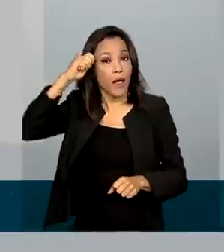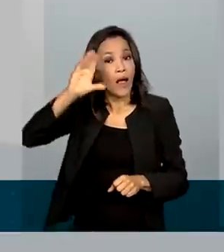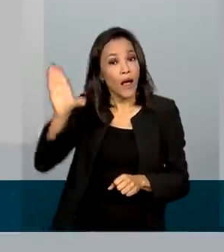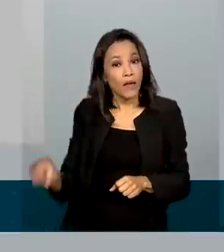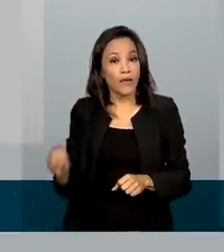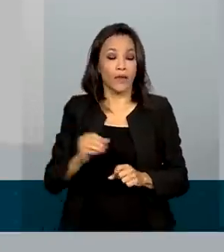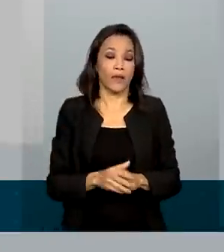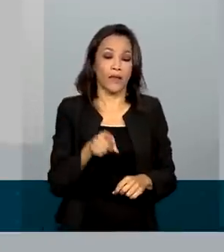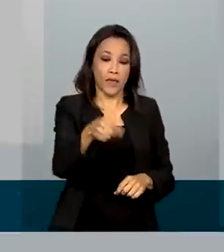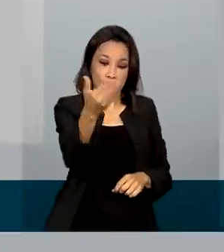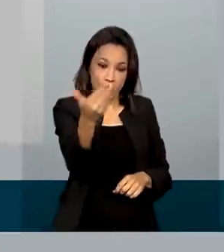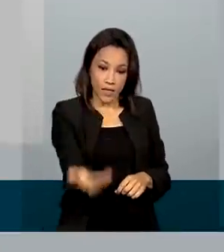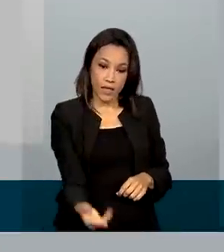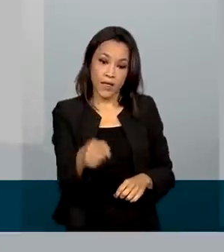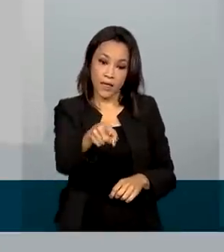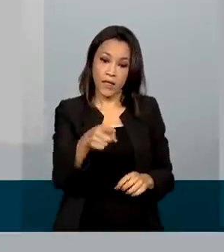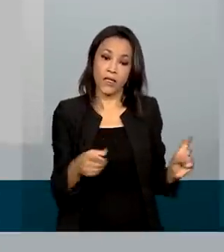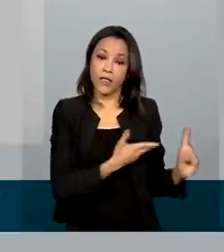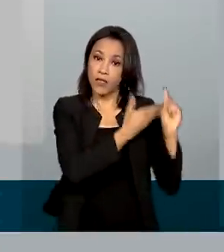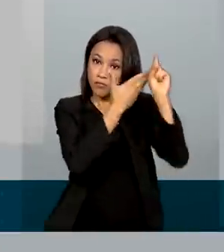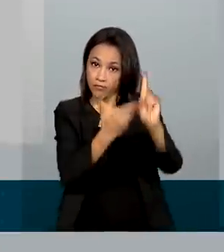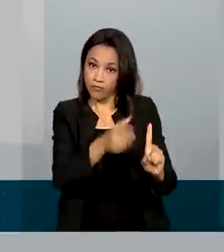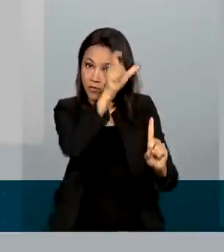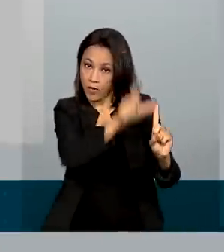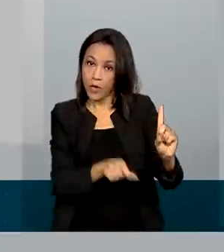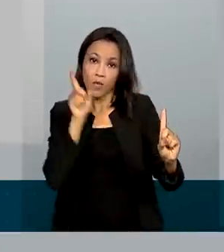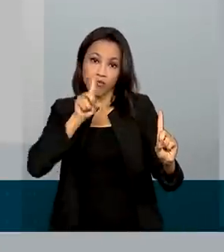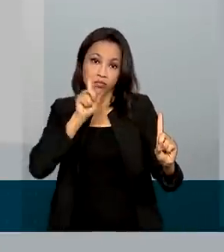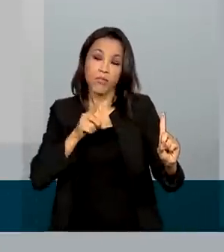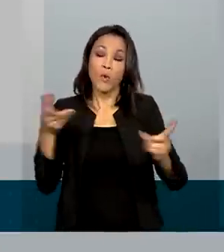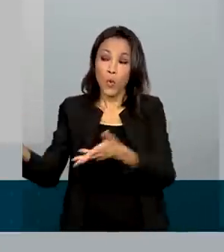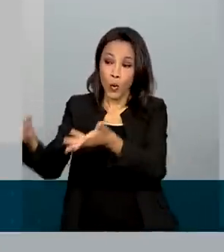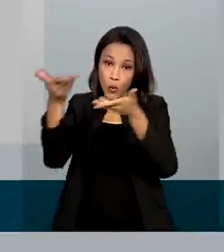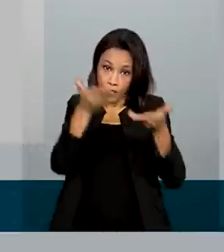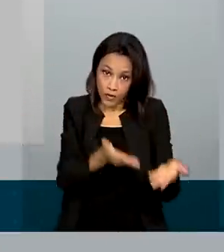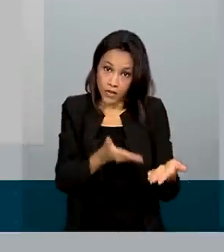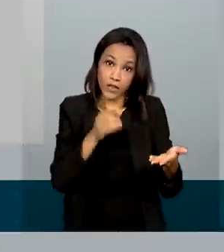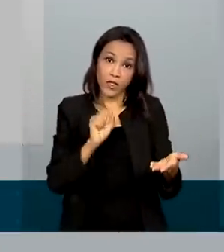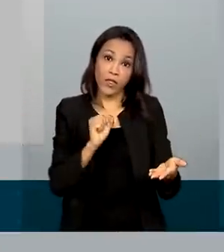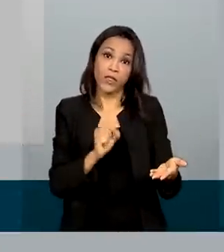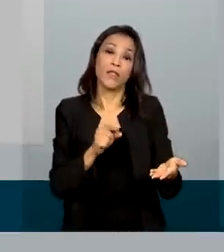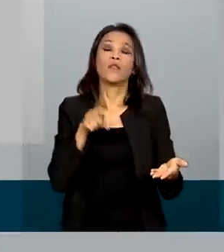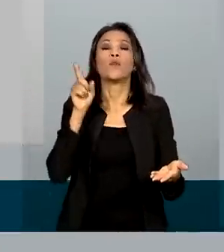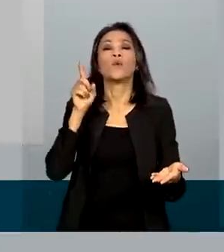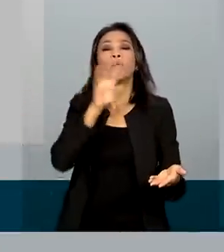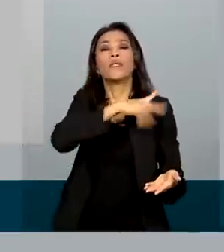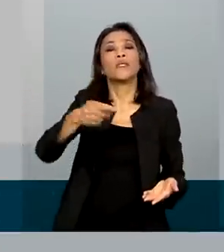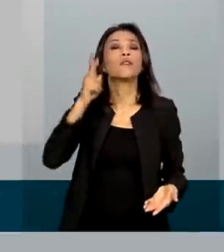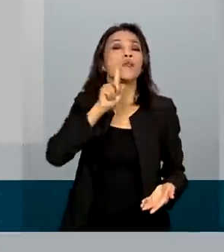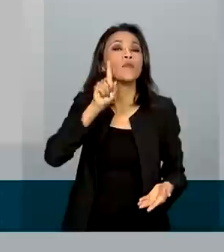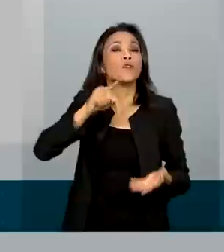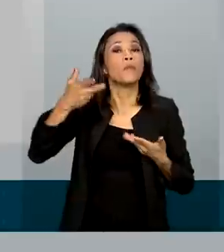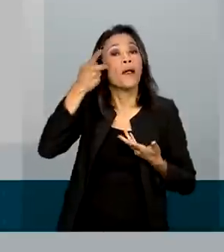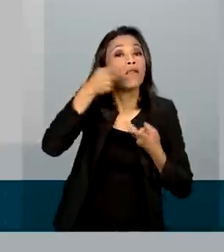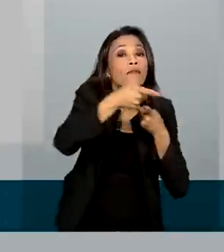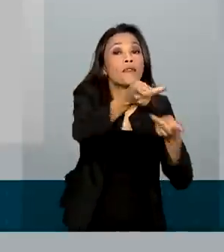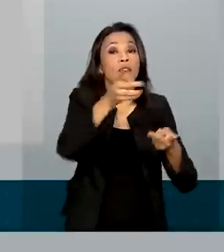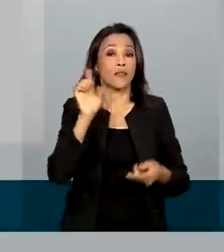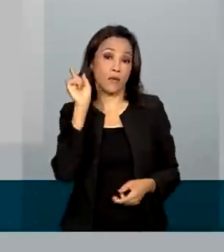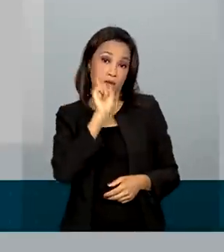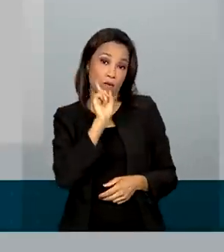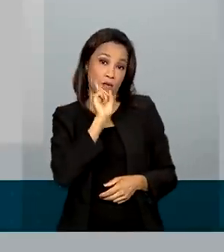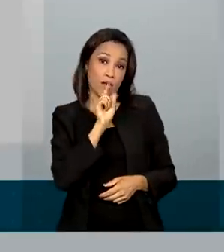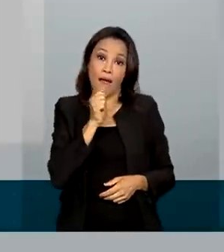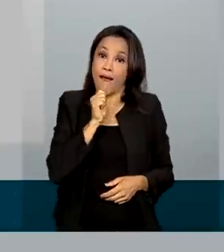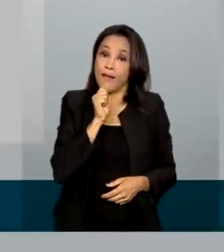que recebeu do Conselheiro de Segurança norte-americano um convite do presidente Joe Biden para visitar os Estados Unidos. A visita